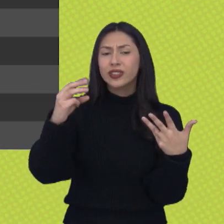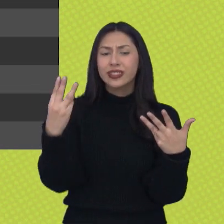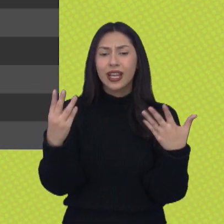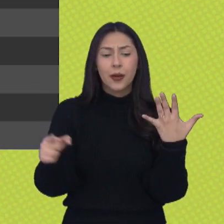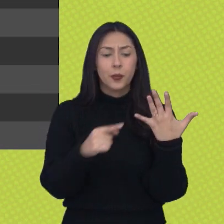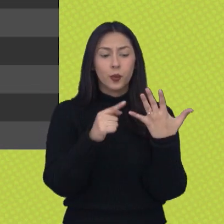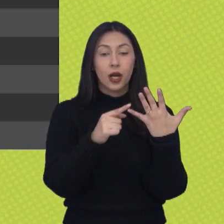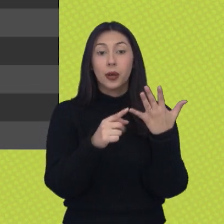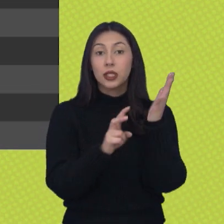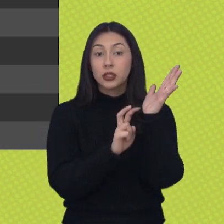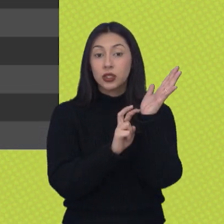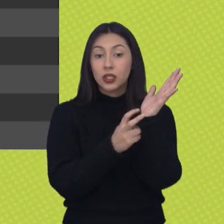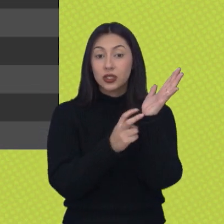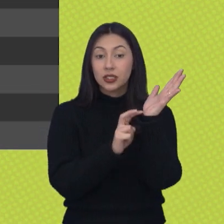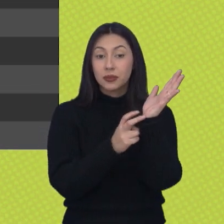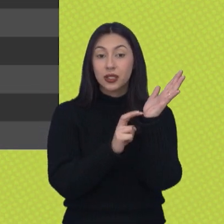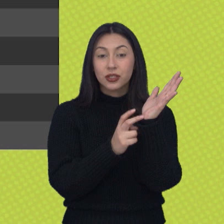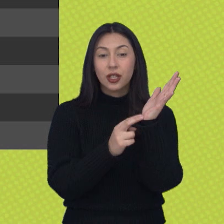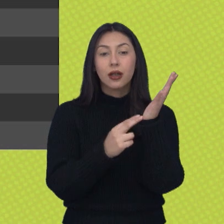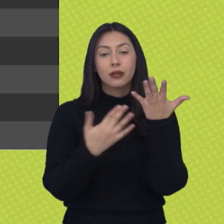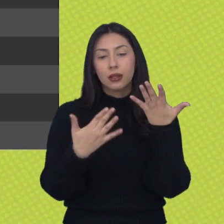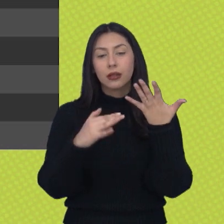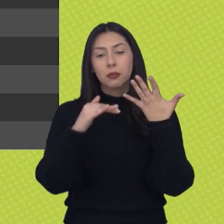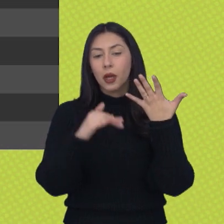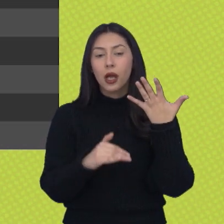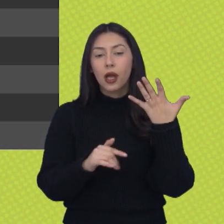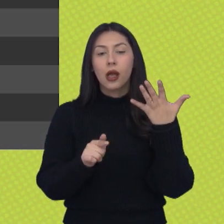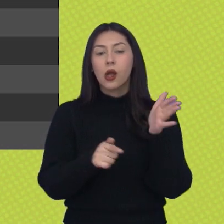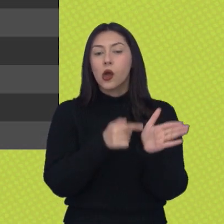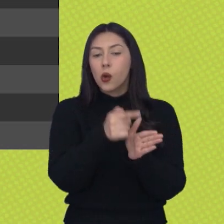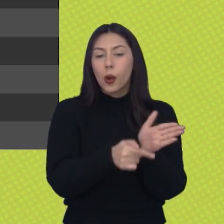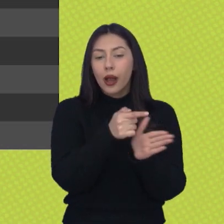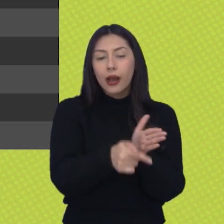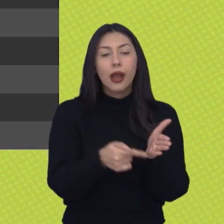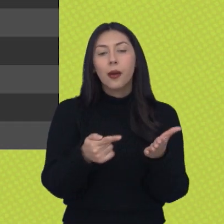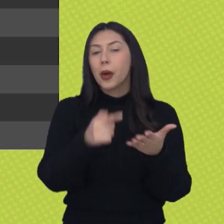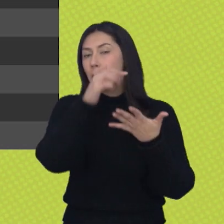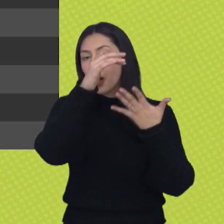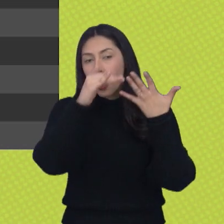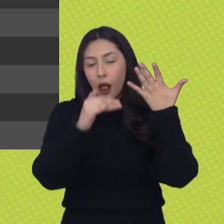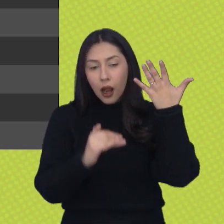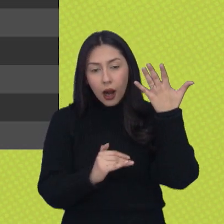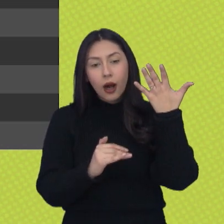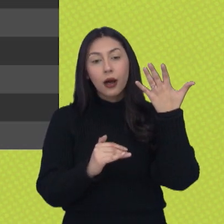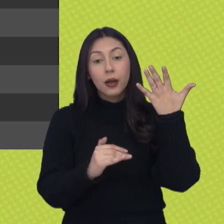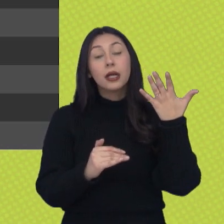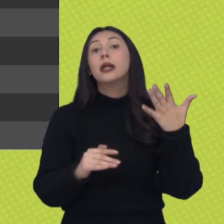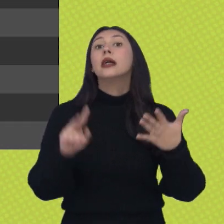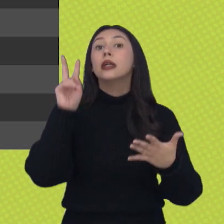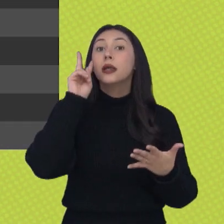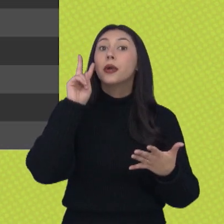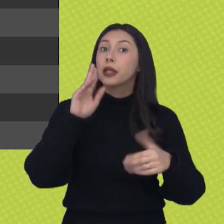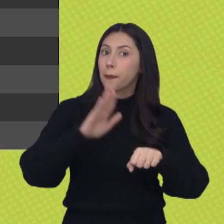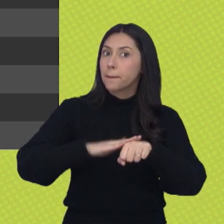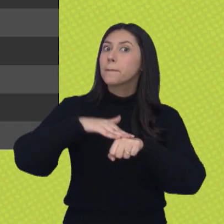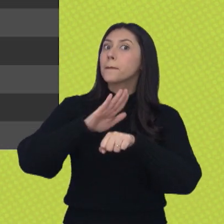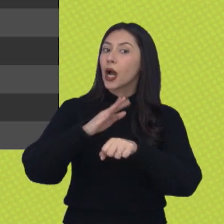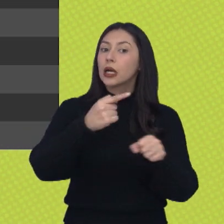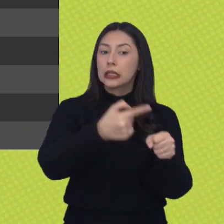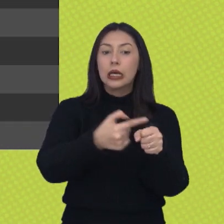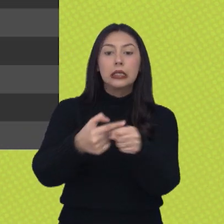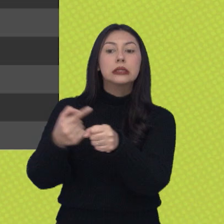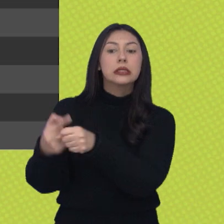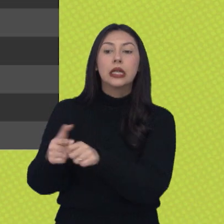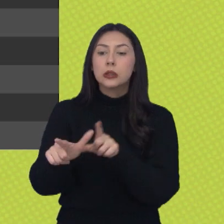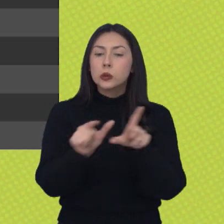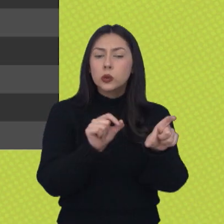São Sebastião, 82. Aí mais abaixo vem Guararema, Santa Isabel, Ilhabela, Jacareí, Caraguatatuba. Lembrando que tem muito mais cidades, né? A gente só separou